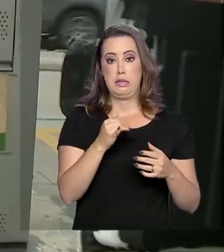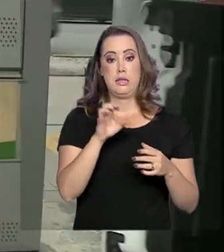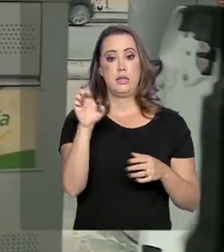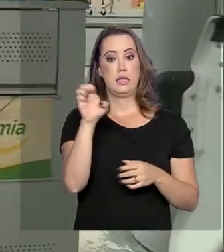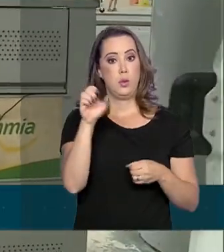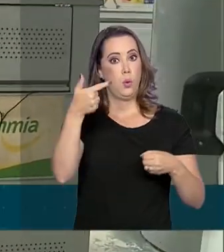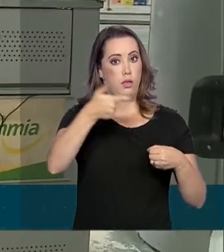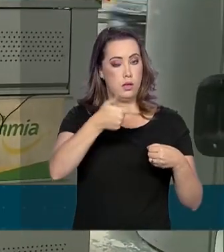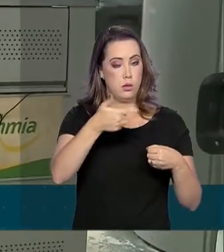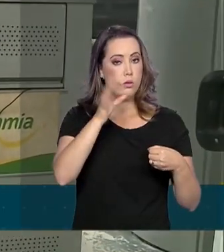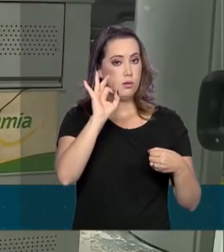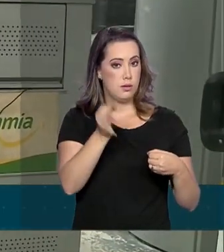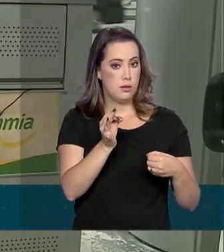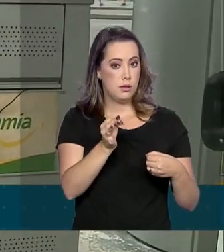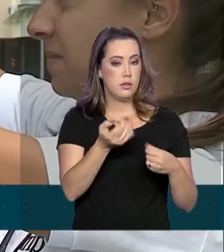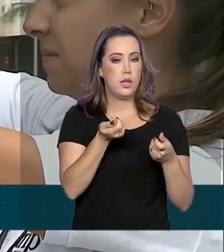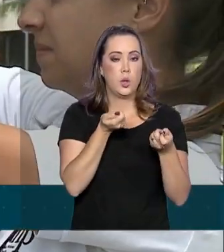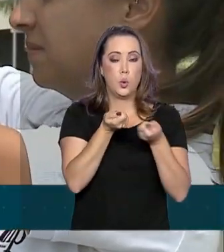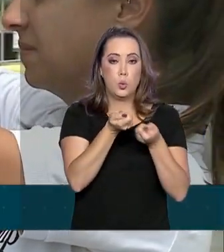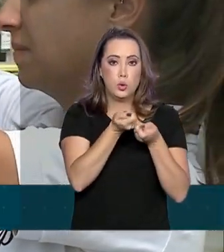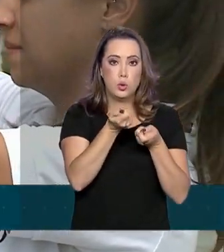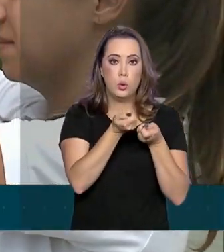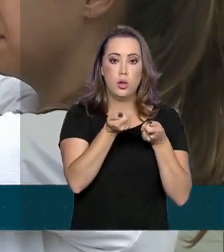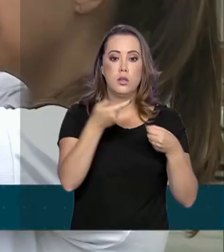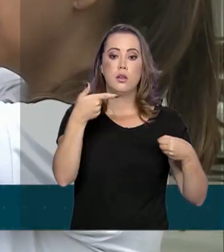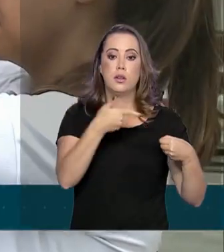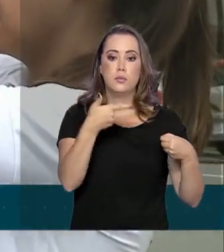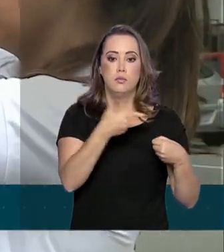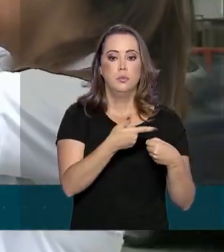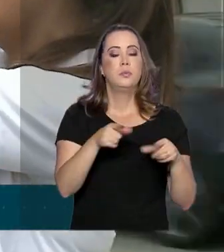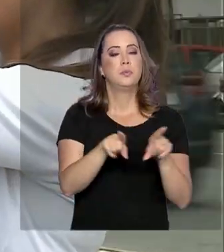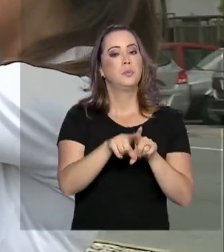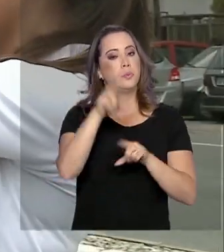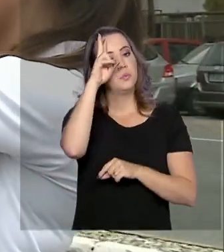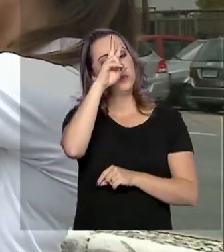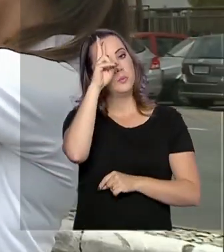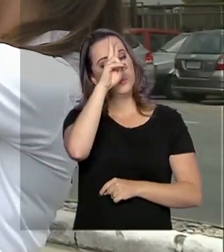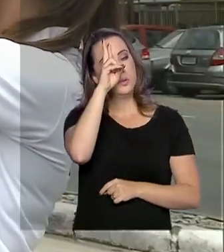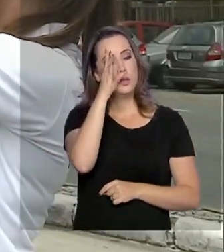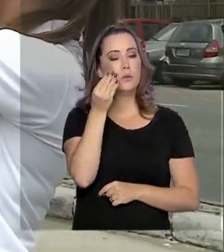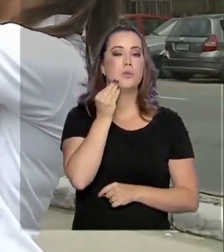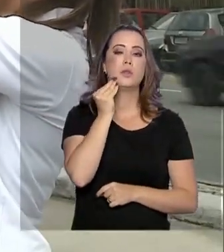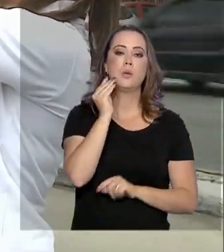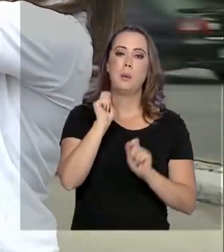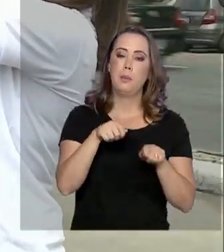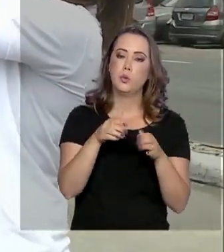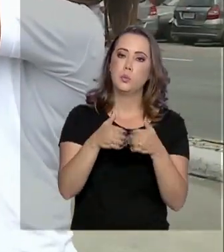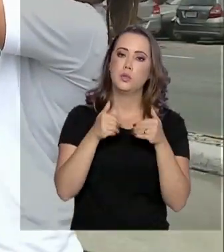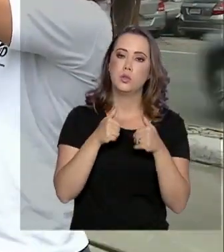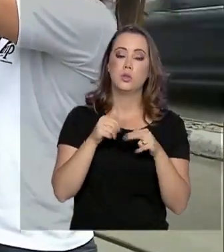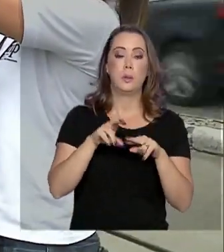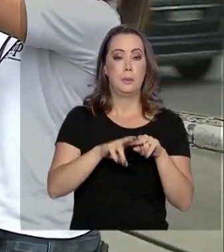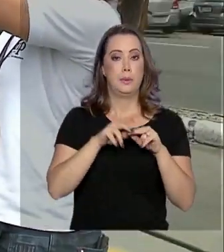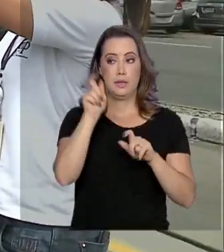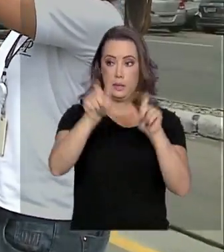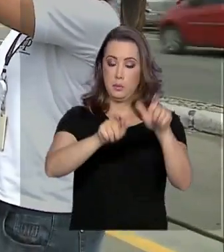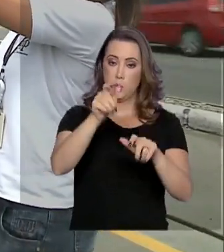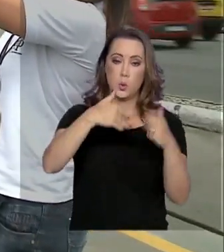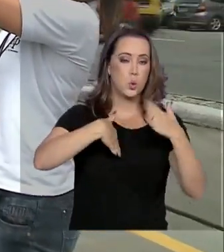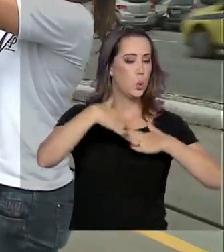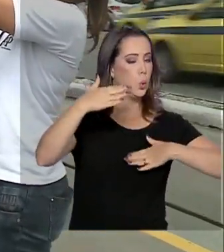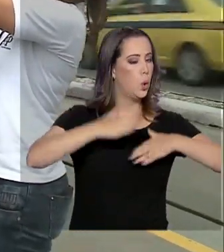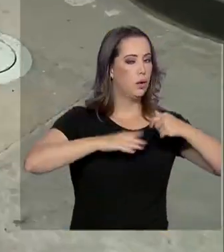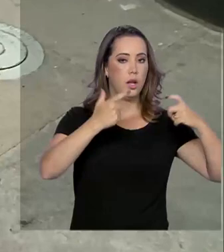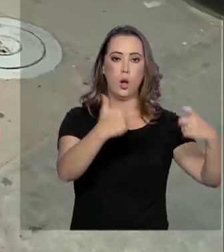gasolina e a regulagem das bombas. Os fiscais lembram ainda que esses testes podem ser solicitados pelos consumidores em